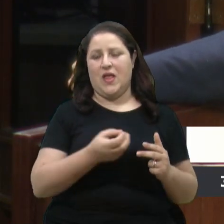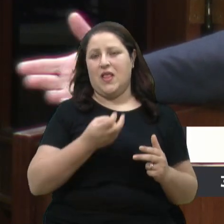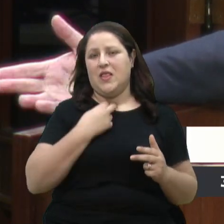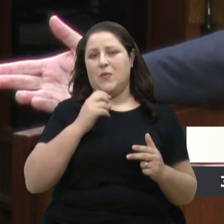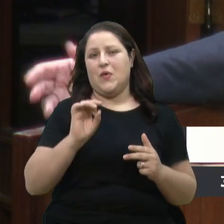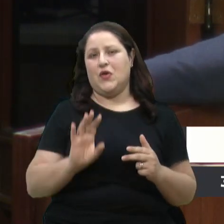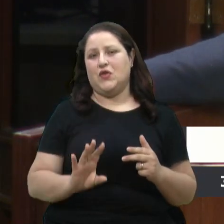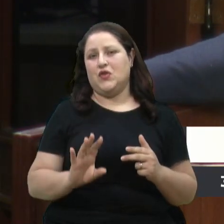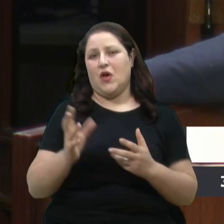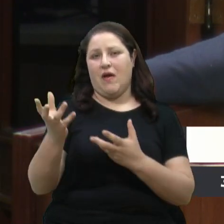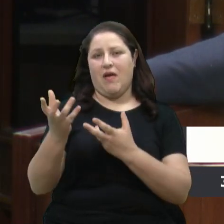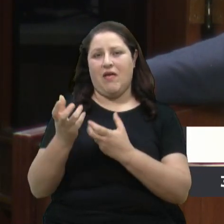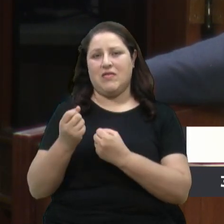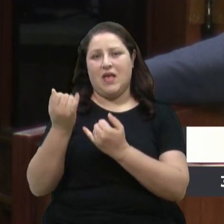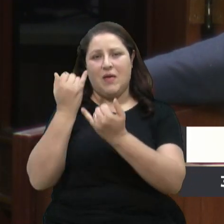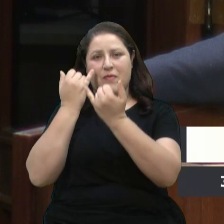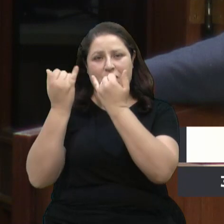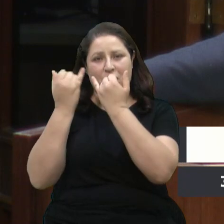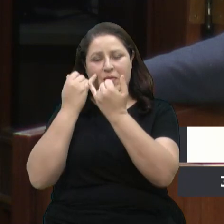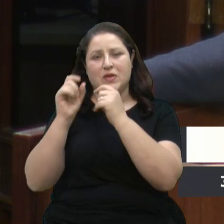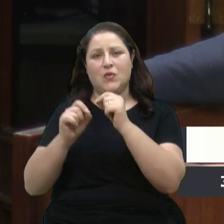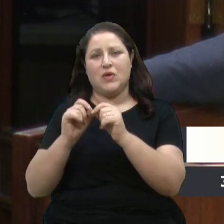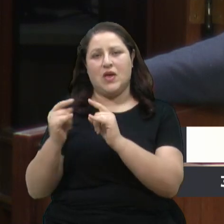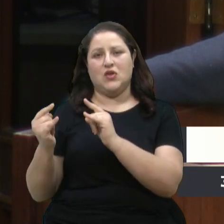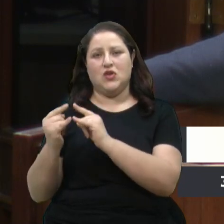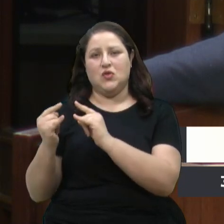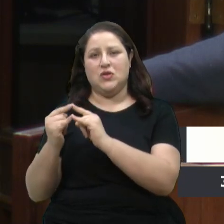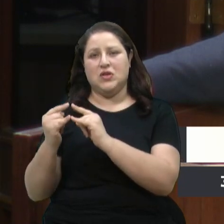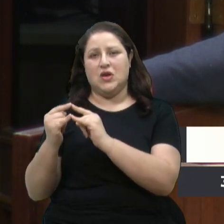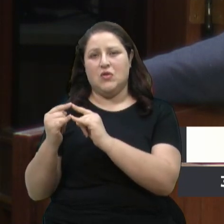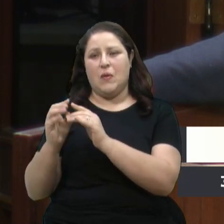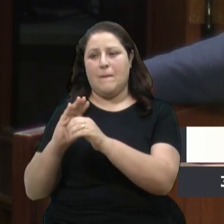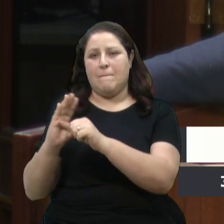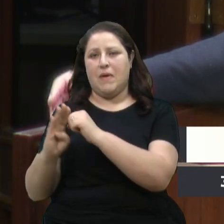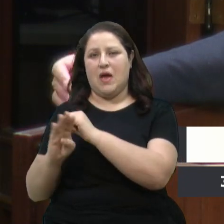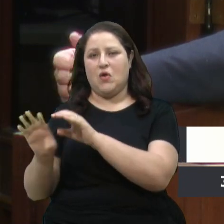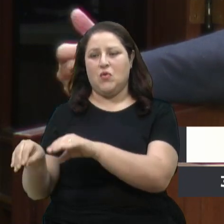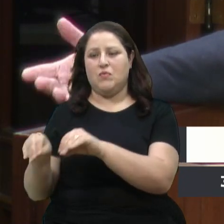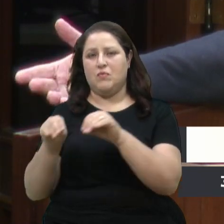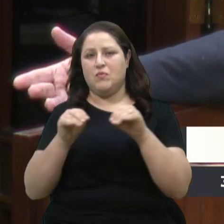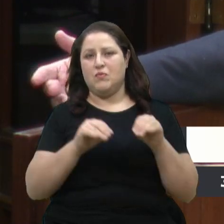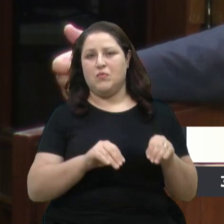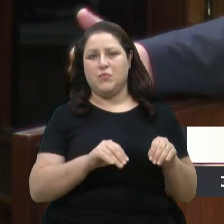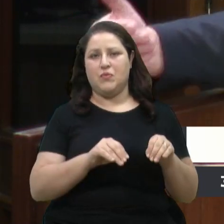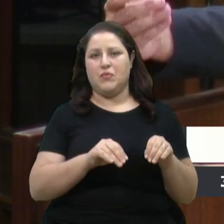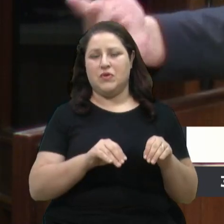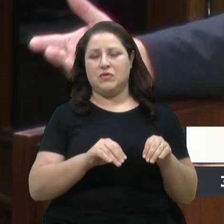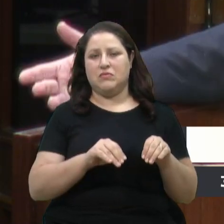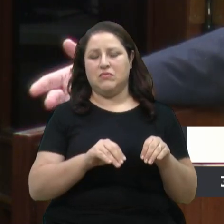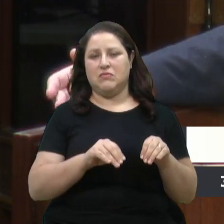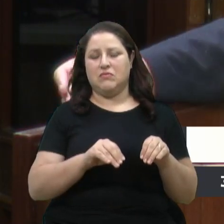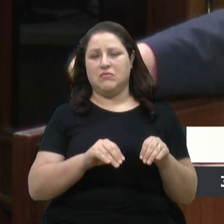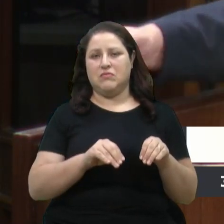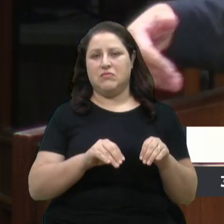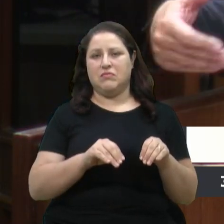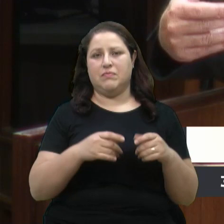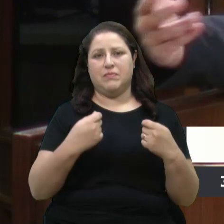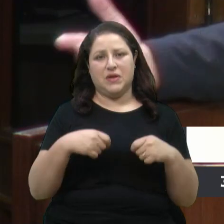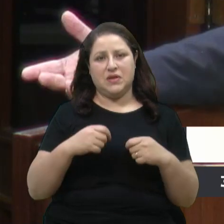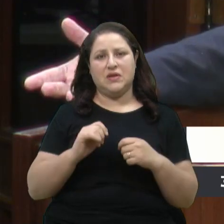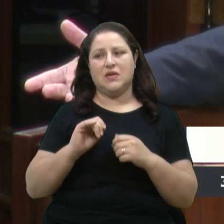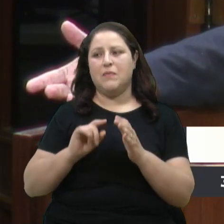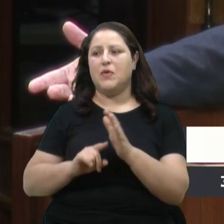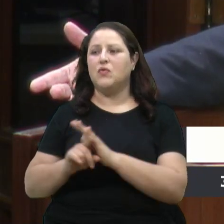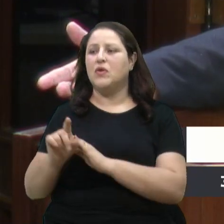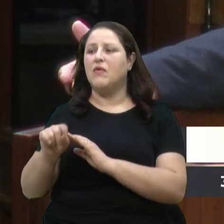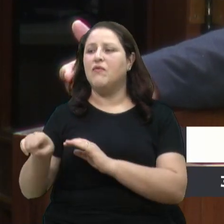receber uma informação de que uma entidade vai sair de um bairro e não se preocupar em dizer por que você vai sair, no que a